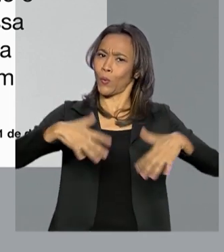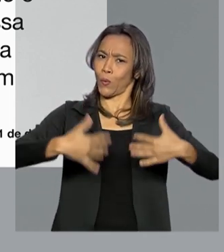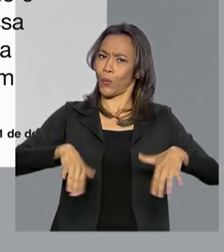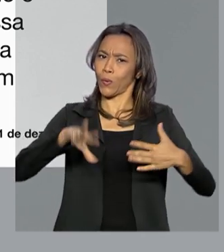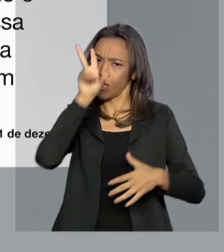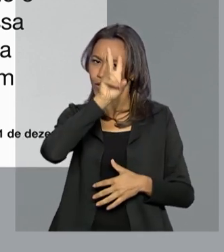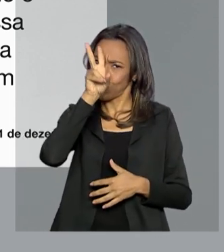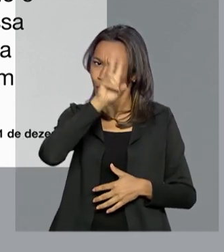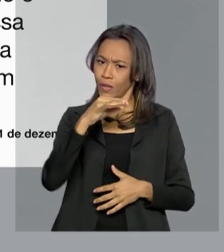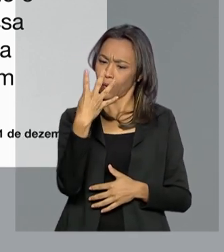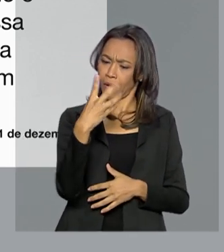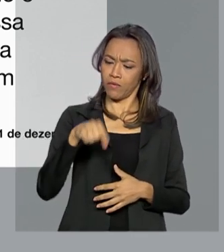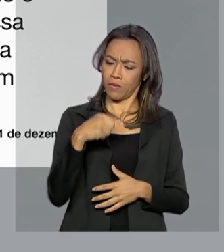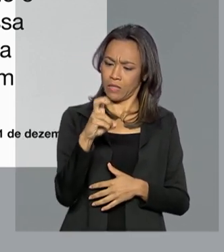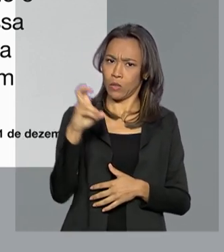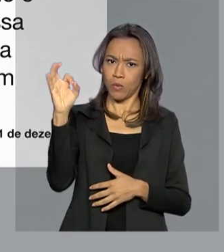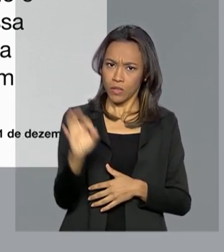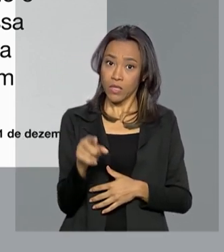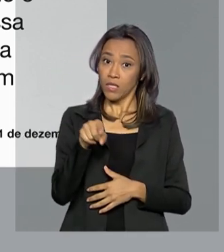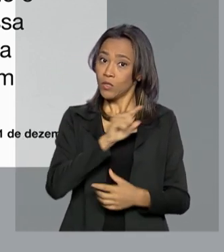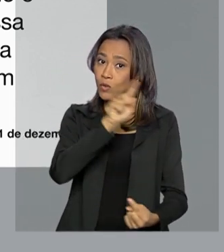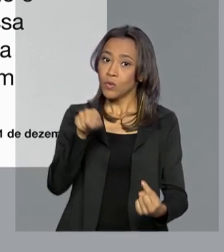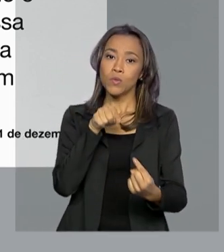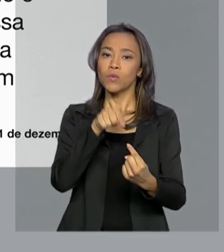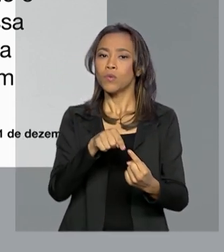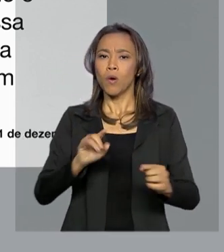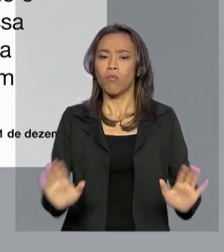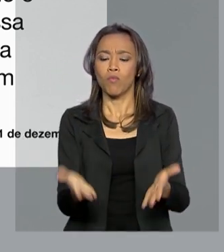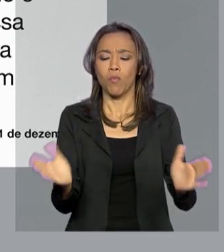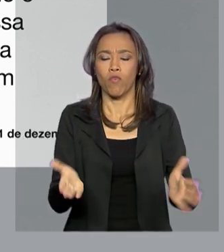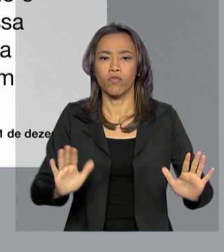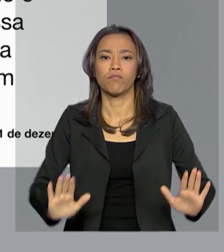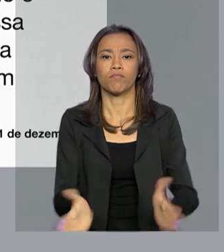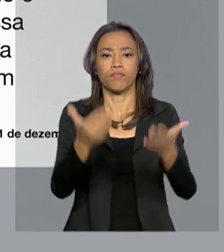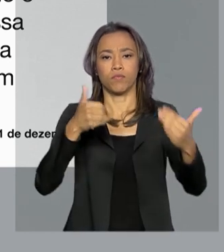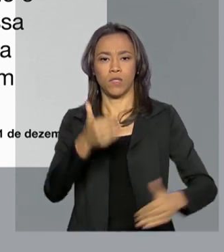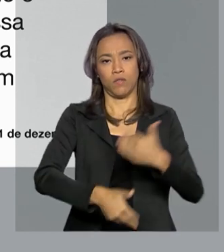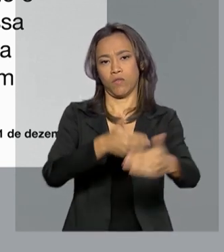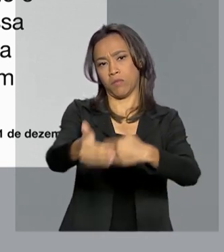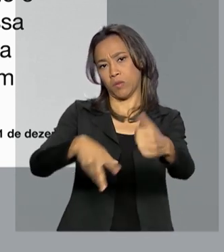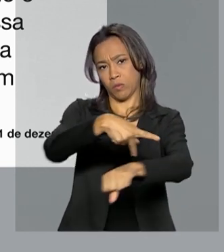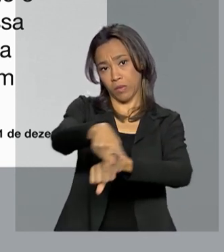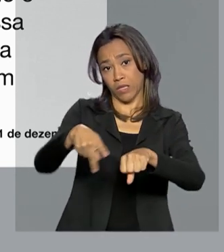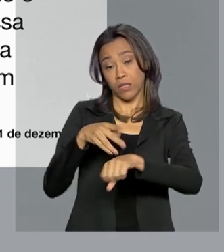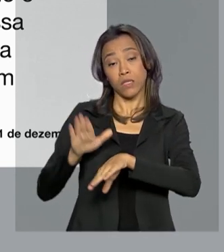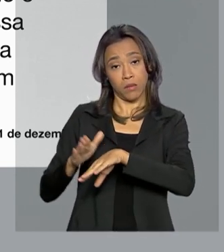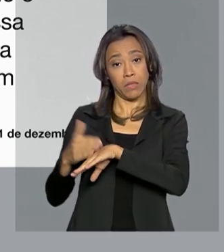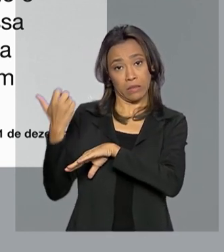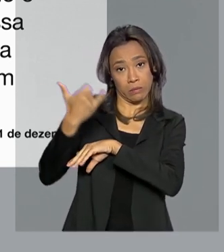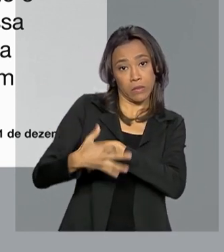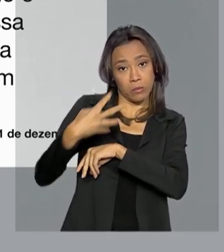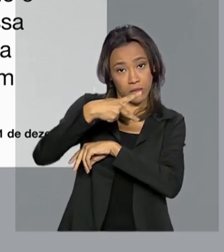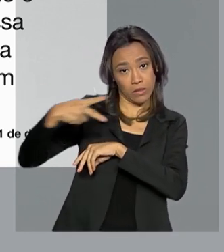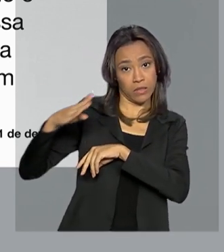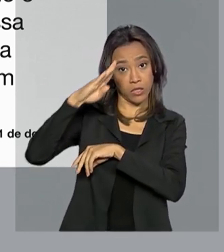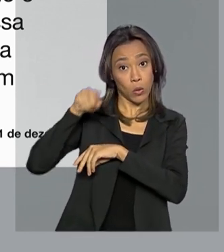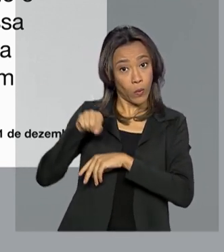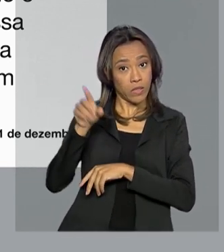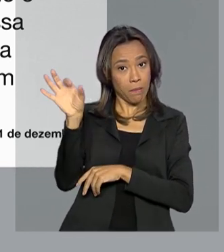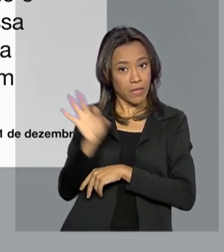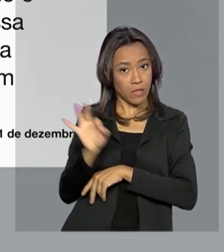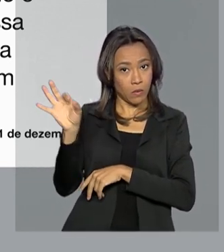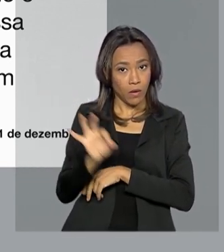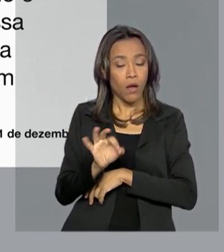suficientemente baixa para continuar impulsionando o crescimento do país. O presidente afirma ainda que com esses percentuais,